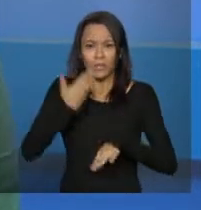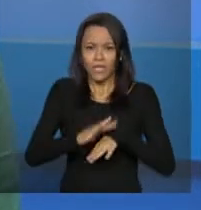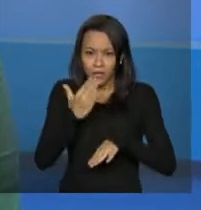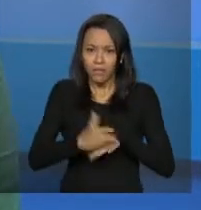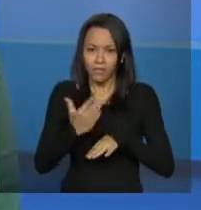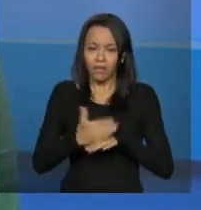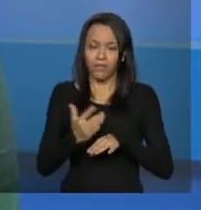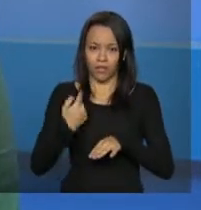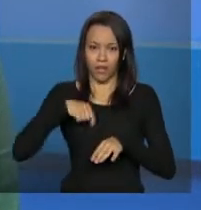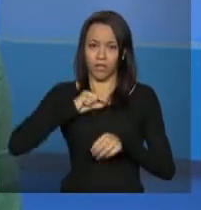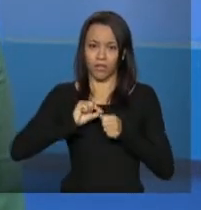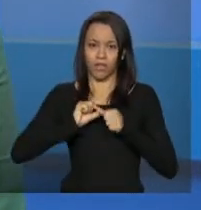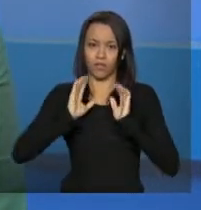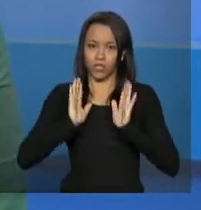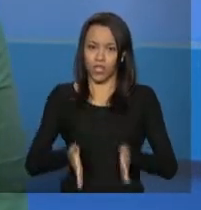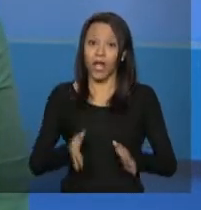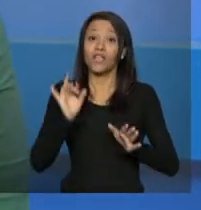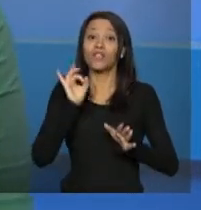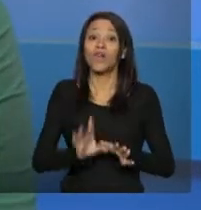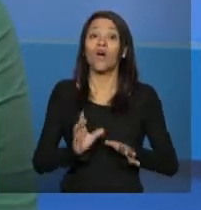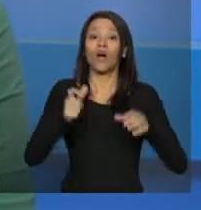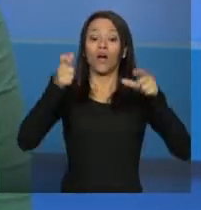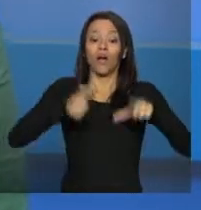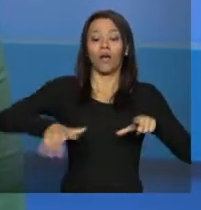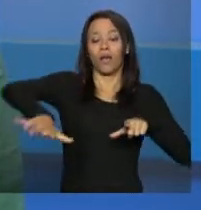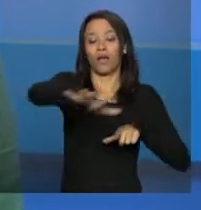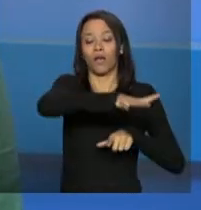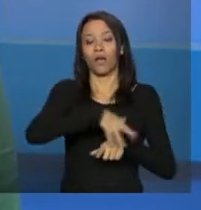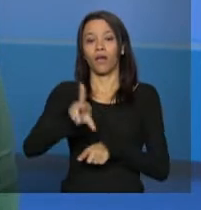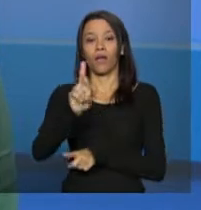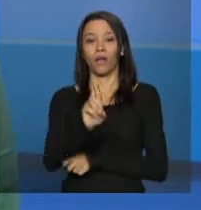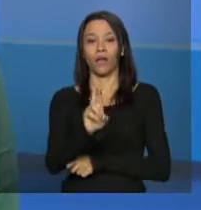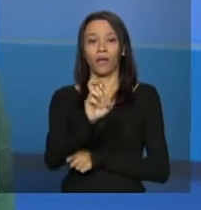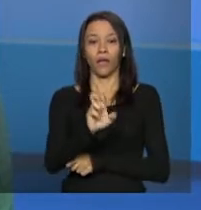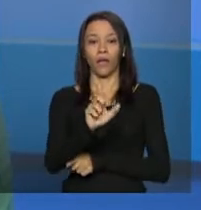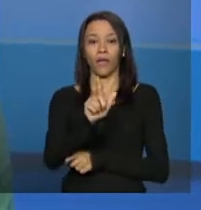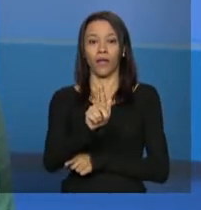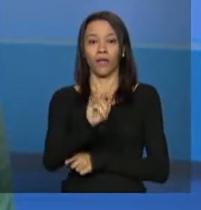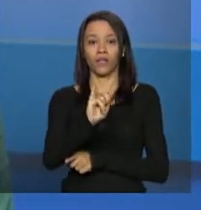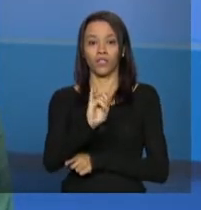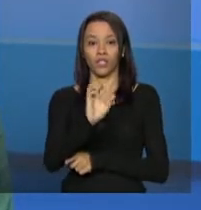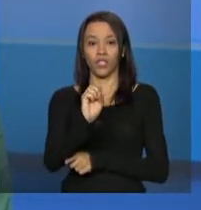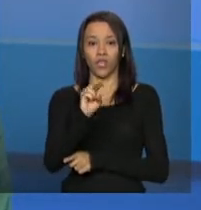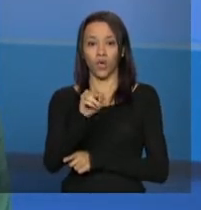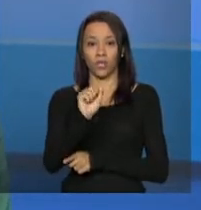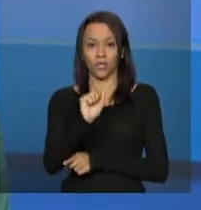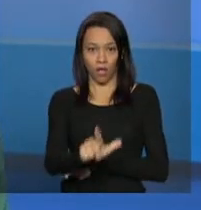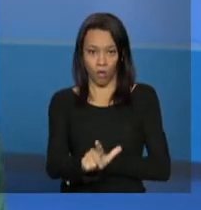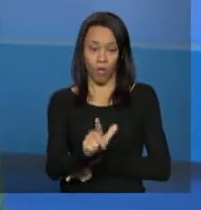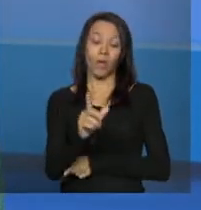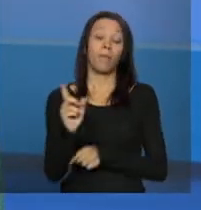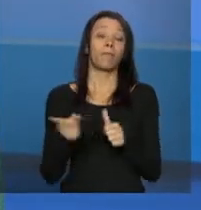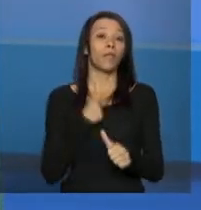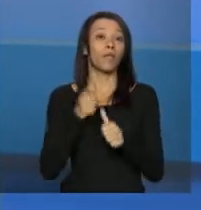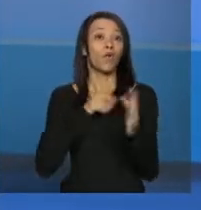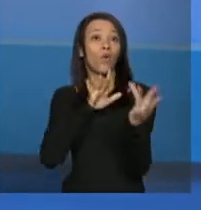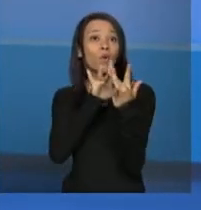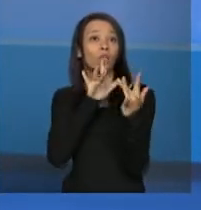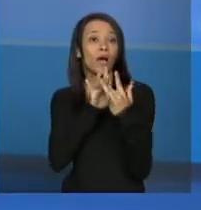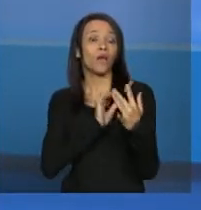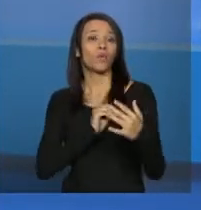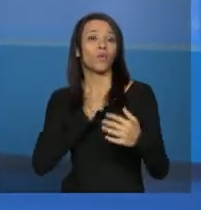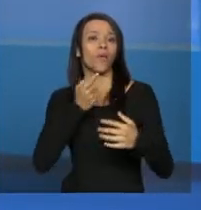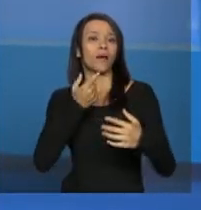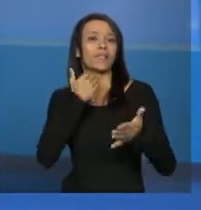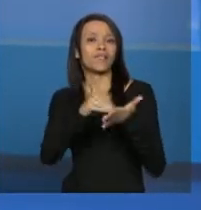se dão no nível regional então geralmente a gente entra em contato com a Secretaria de Estado mais voltada a política de assistência essa